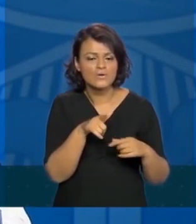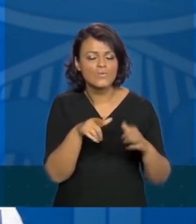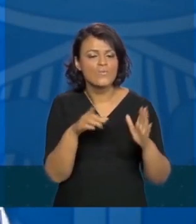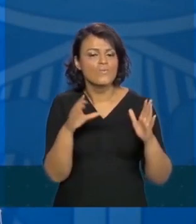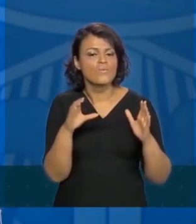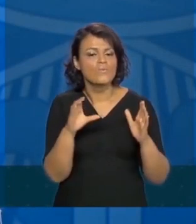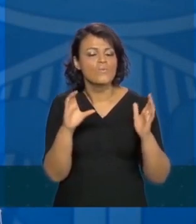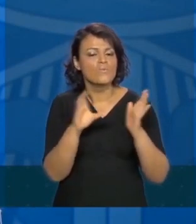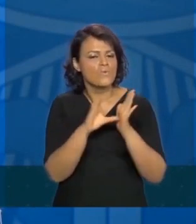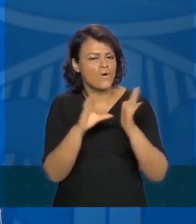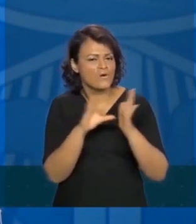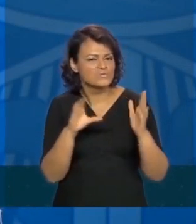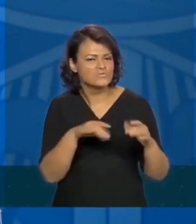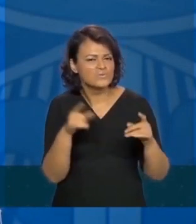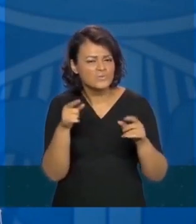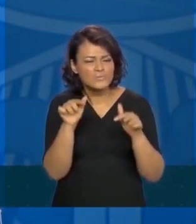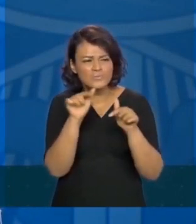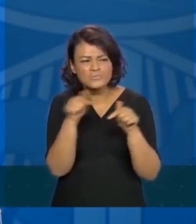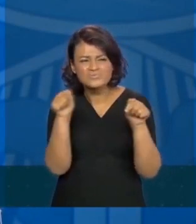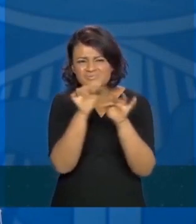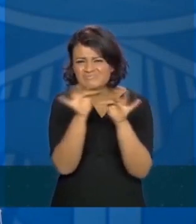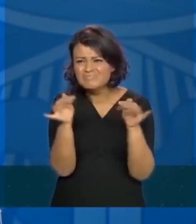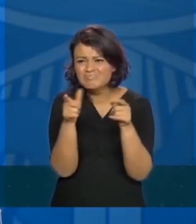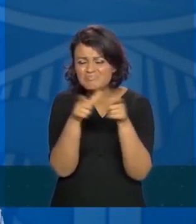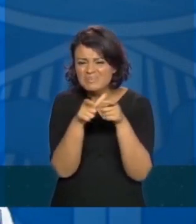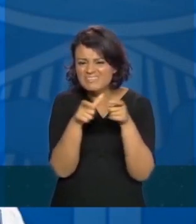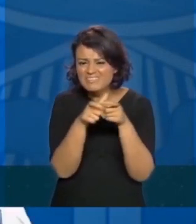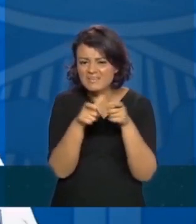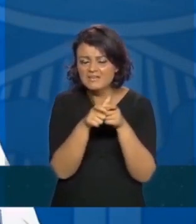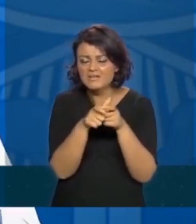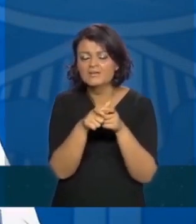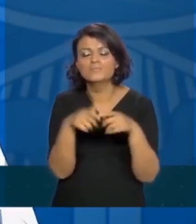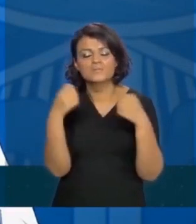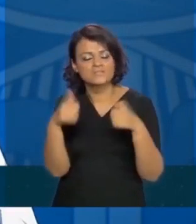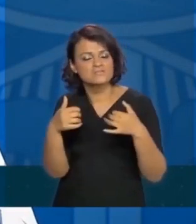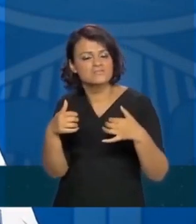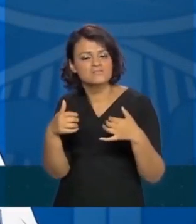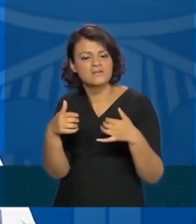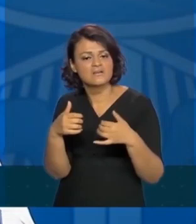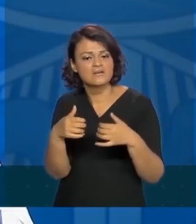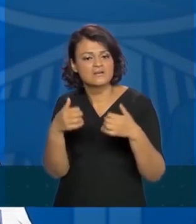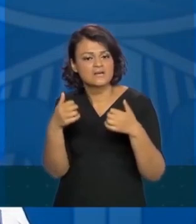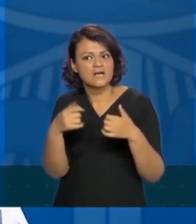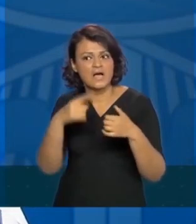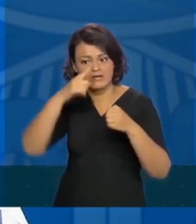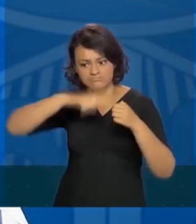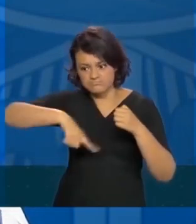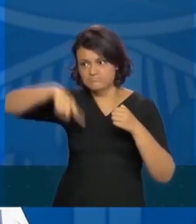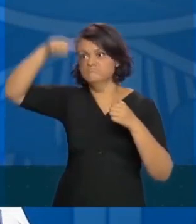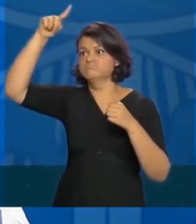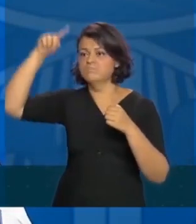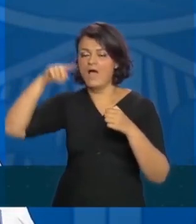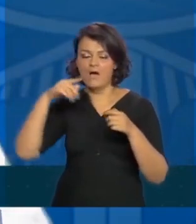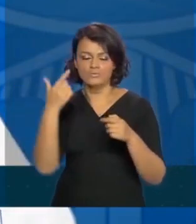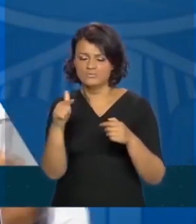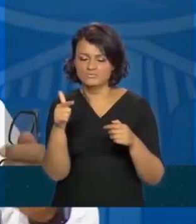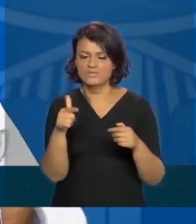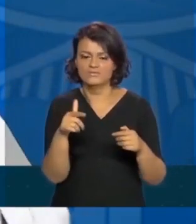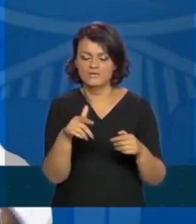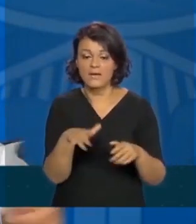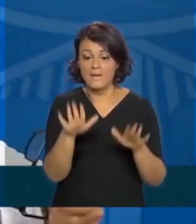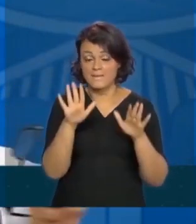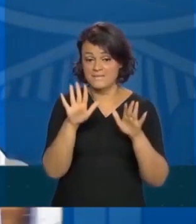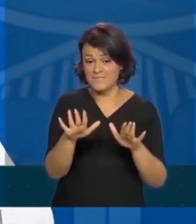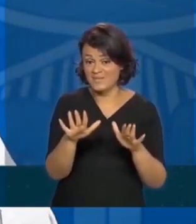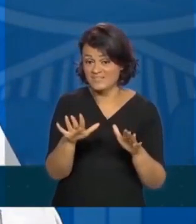funcionamento muito restrito conseguiram passar sem ter a espiral alta. as